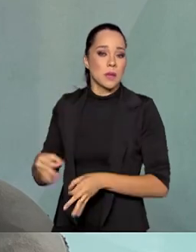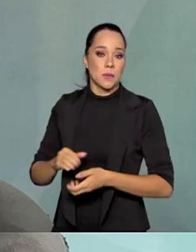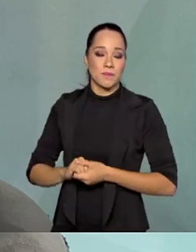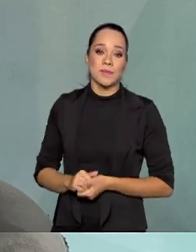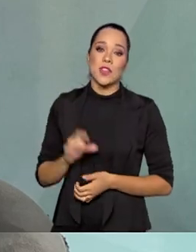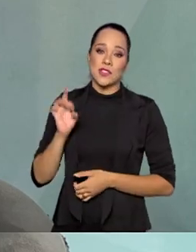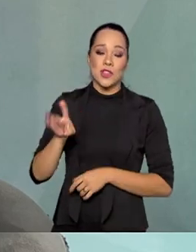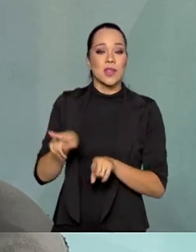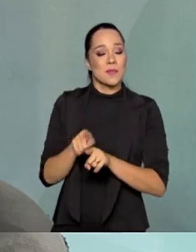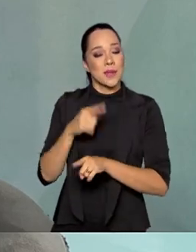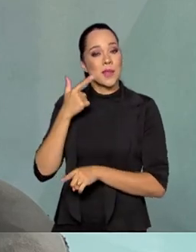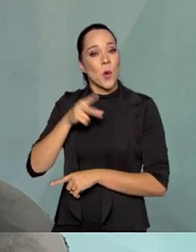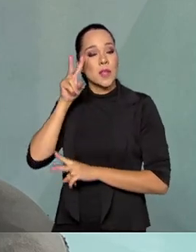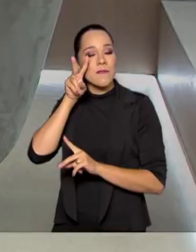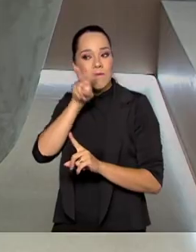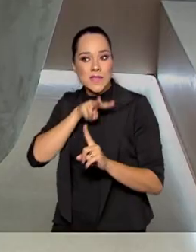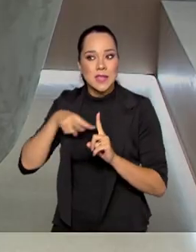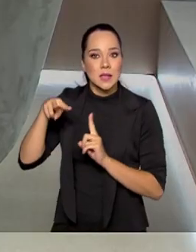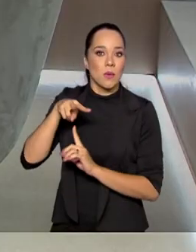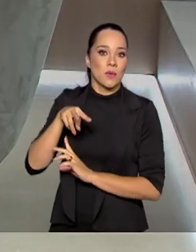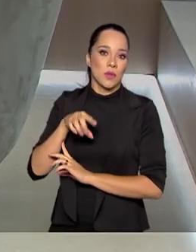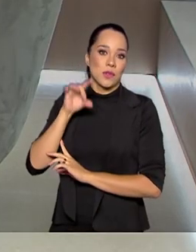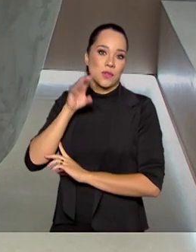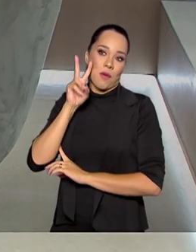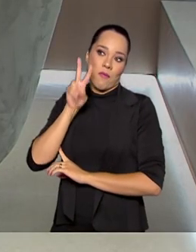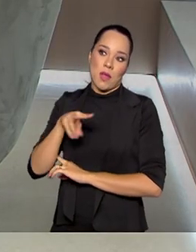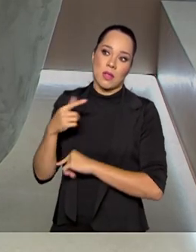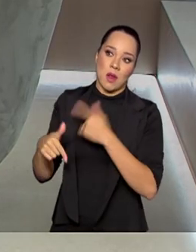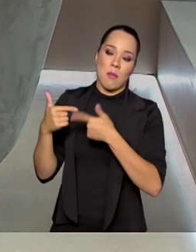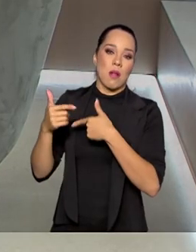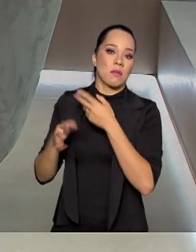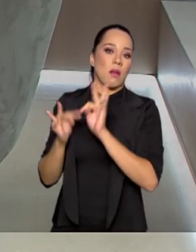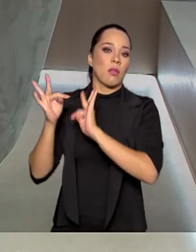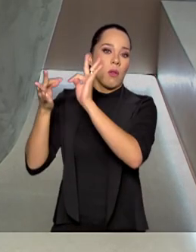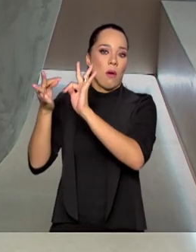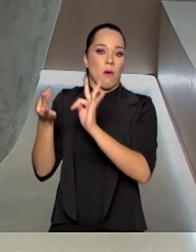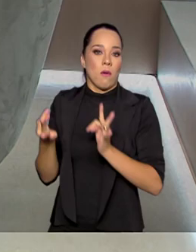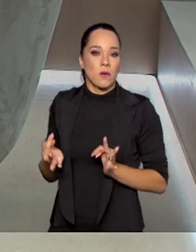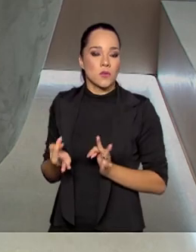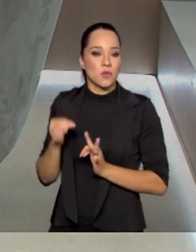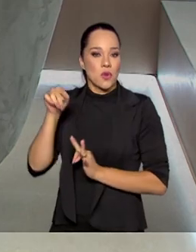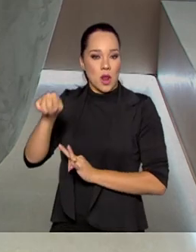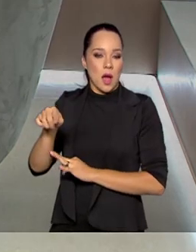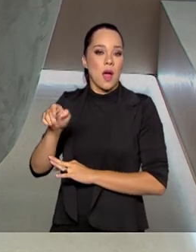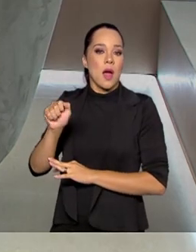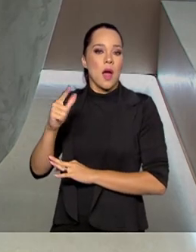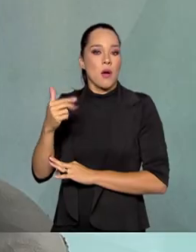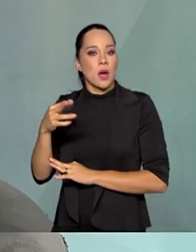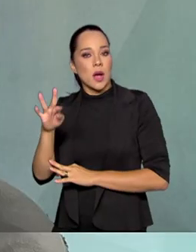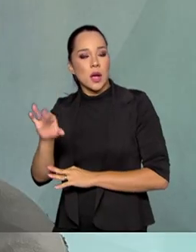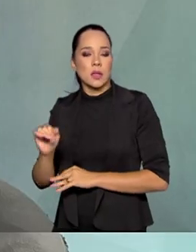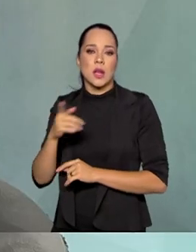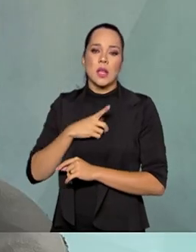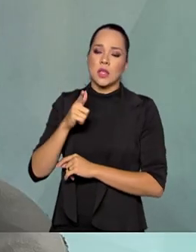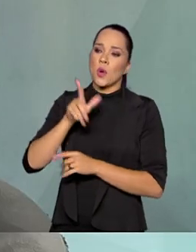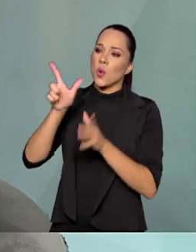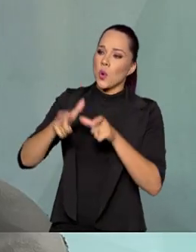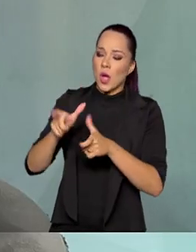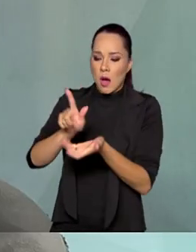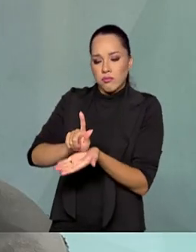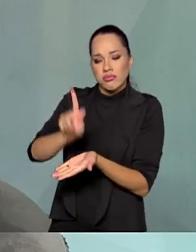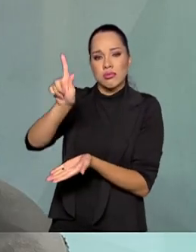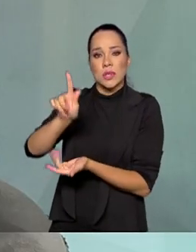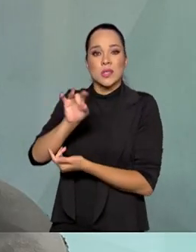nós também temos um outro olhar. Não adianta a gente desenvolver serviço tecnológico em Alcântara, ter um espaçoporto de classe mundial,